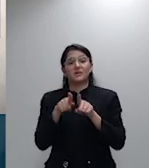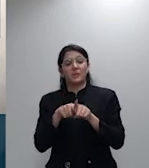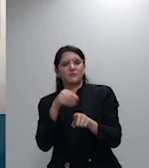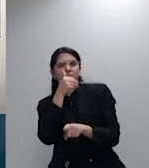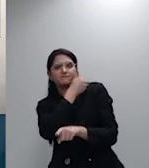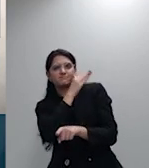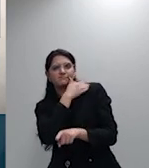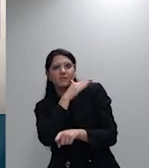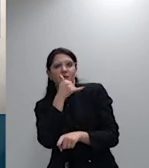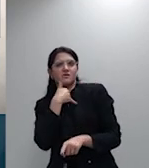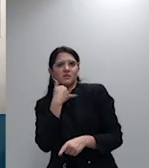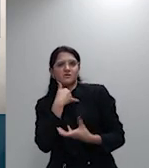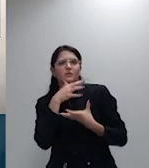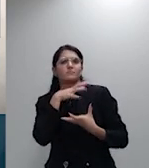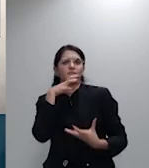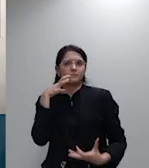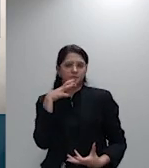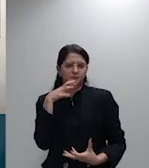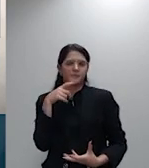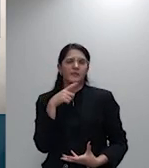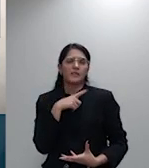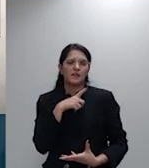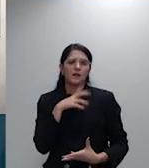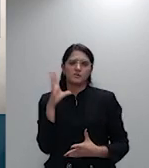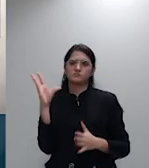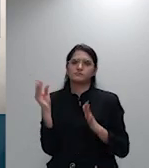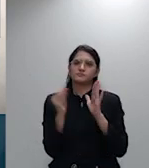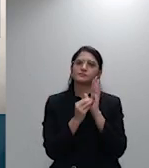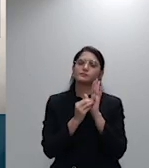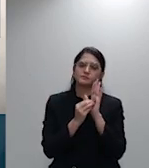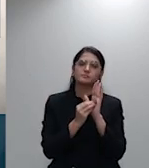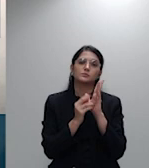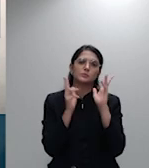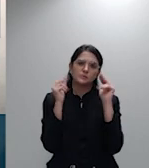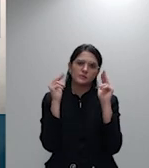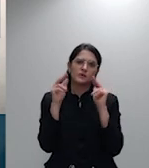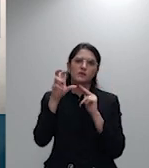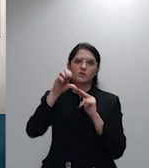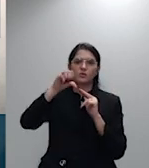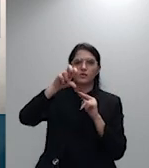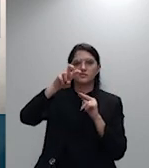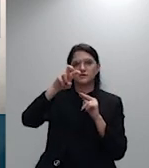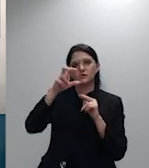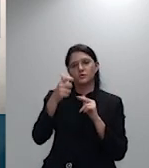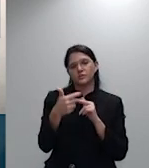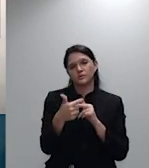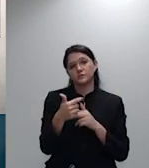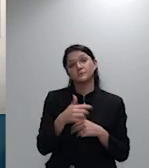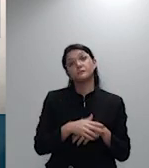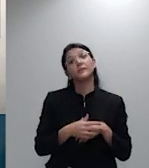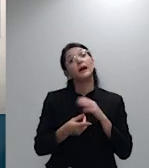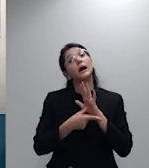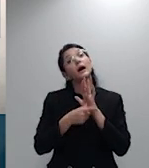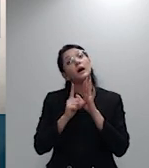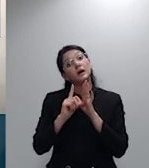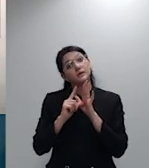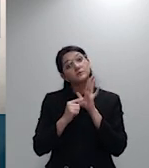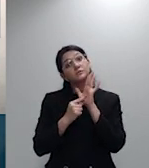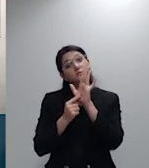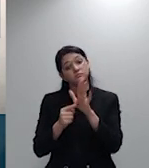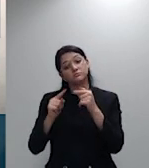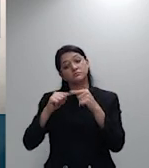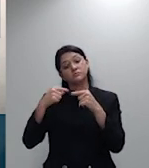no enunciado do tema 952 antes porém de passar ao tópico seguinte esclareça-se que a tese